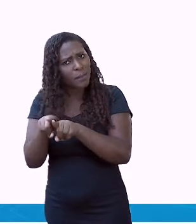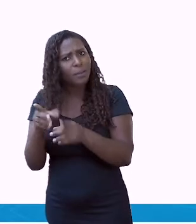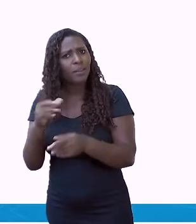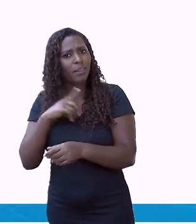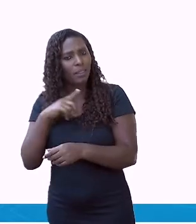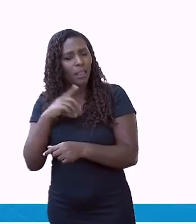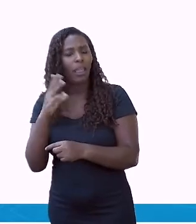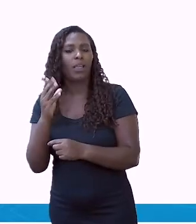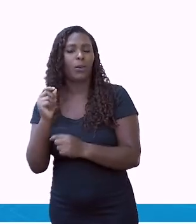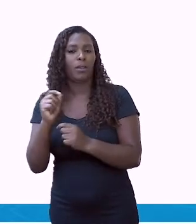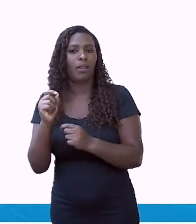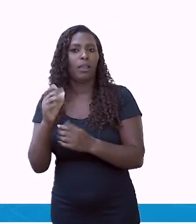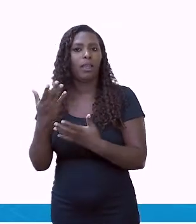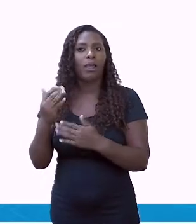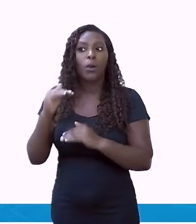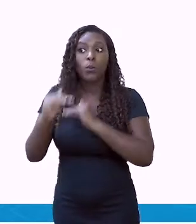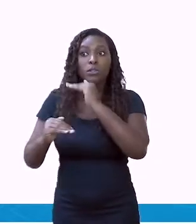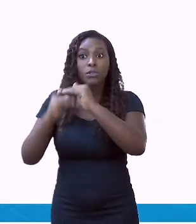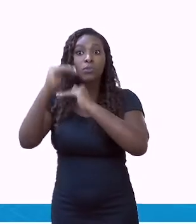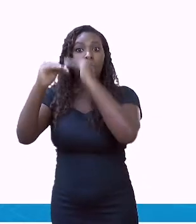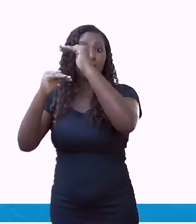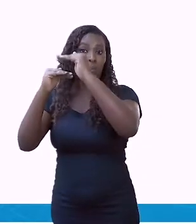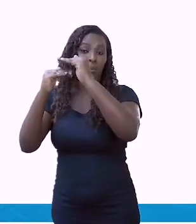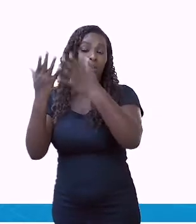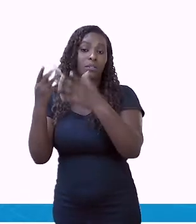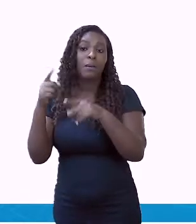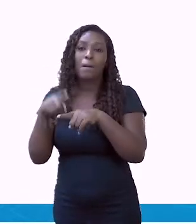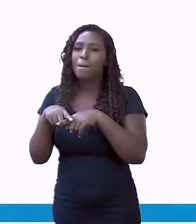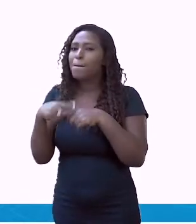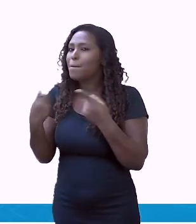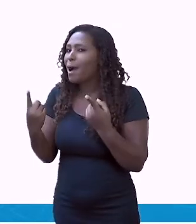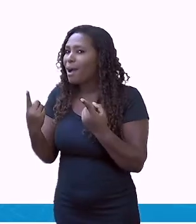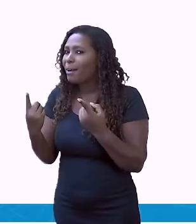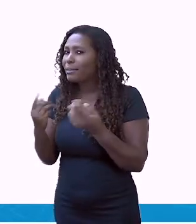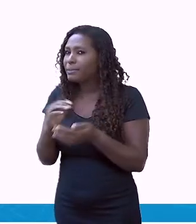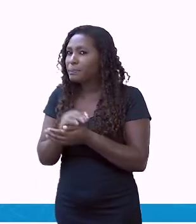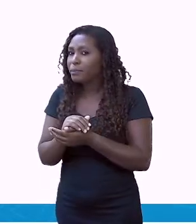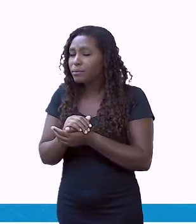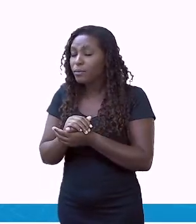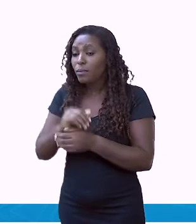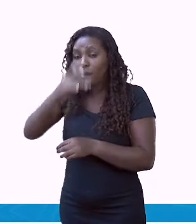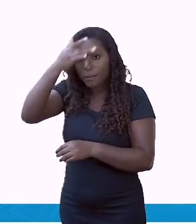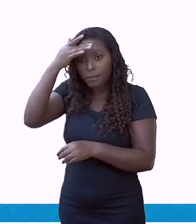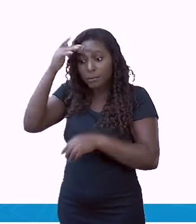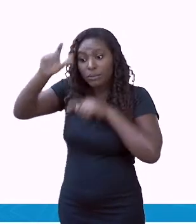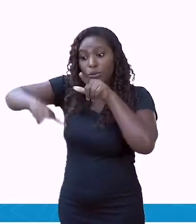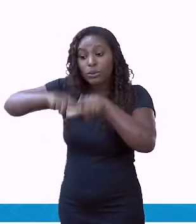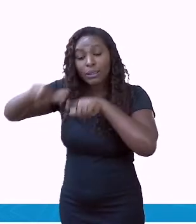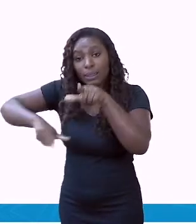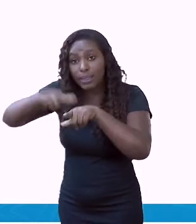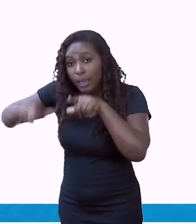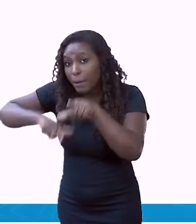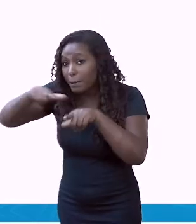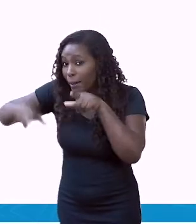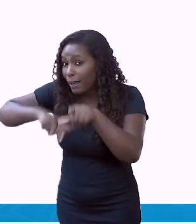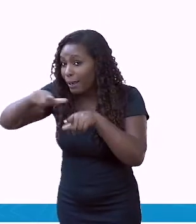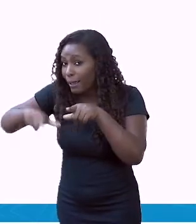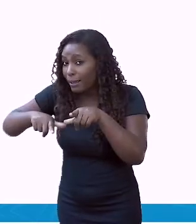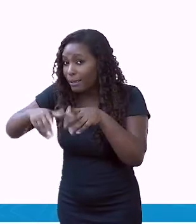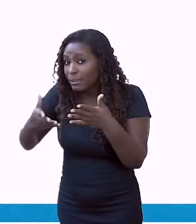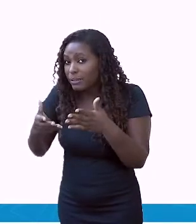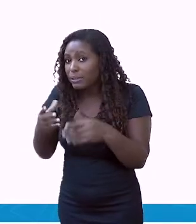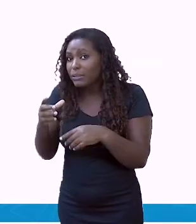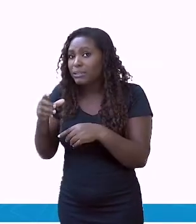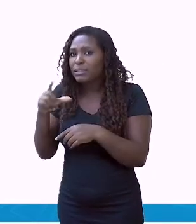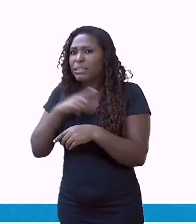pouca mão de obra. Nós podemos observar, até aqui no mapa do Brasil, nós